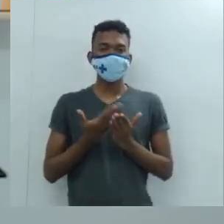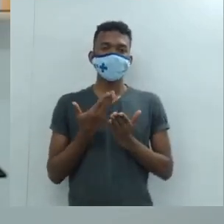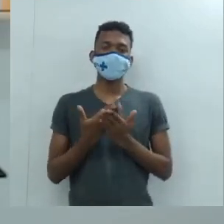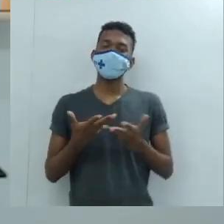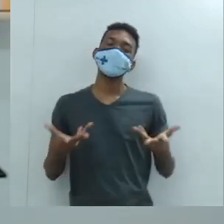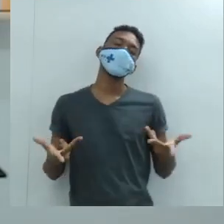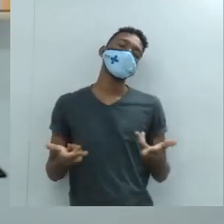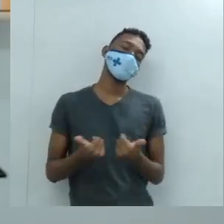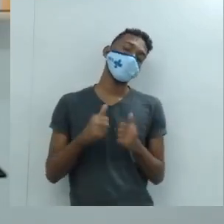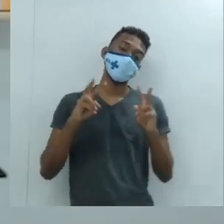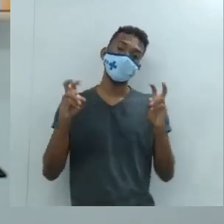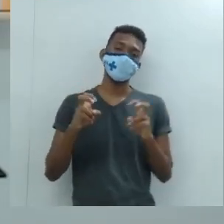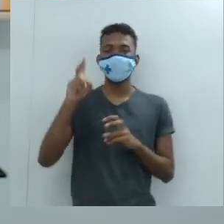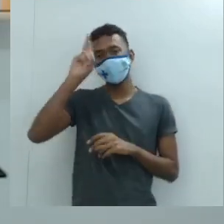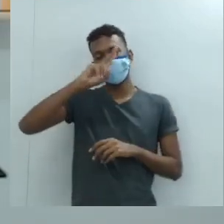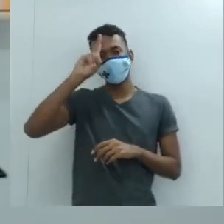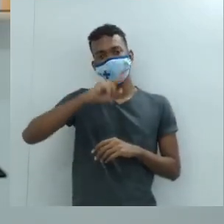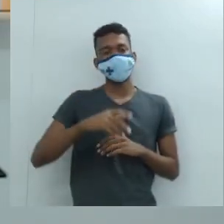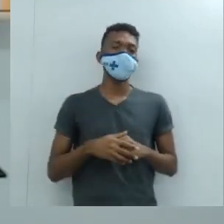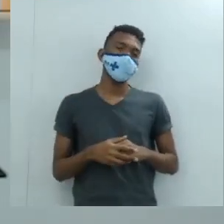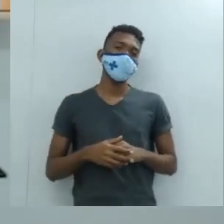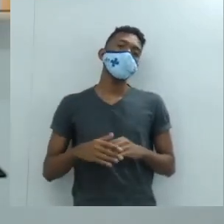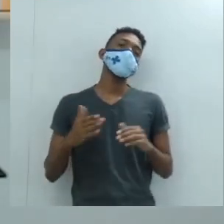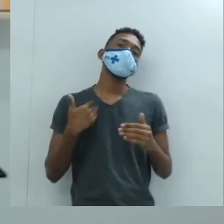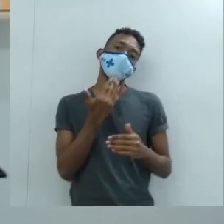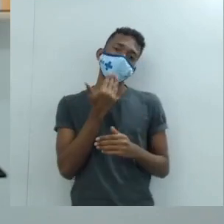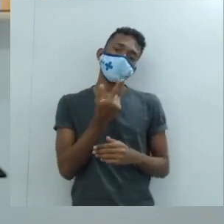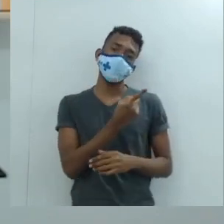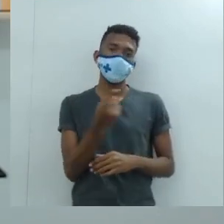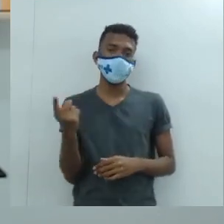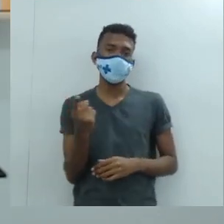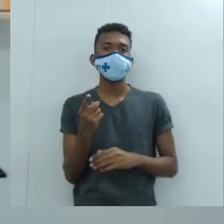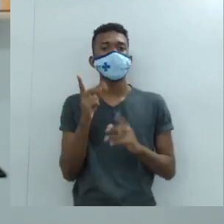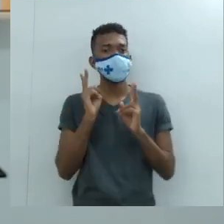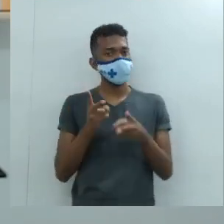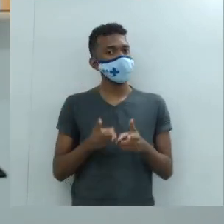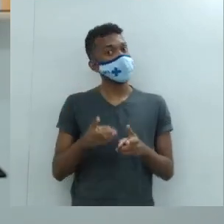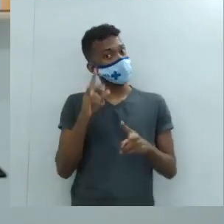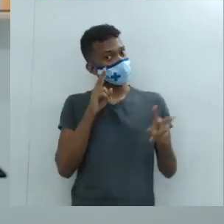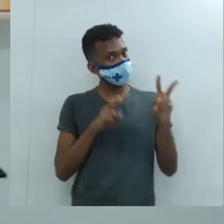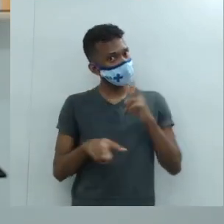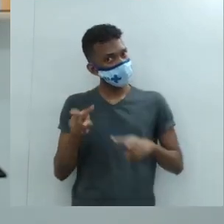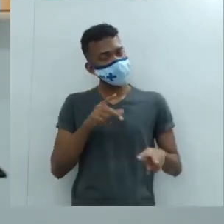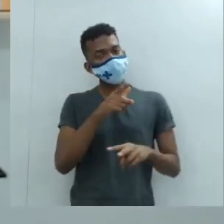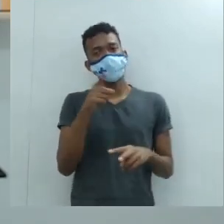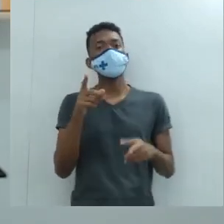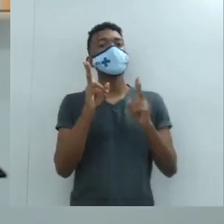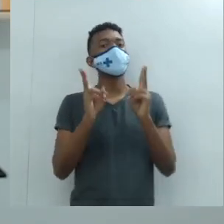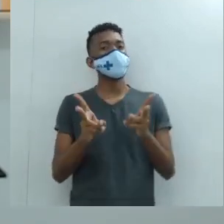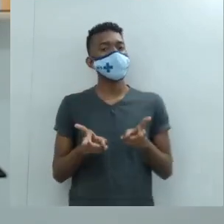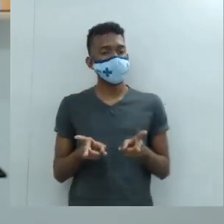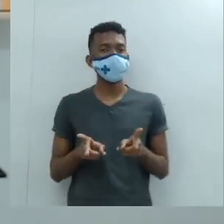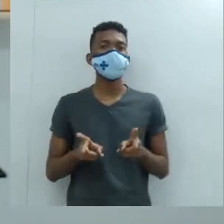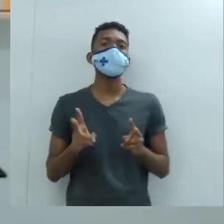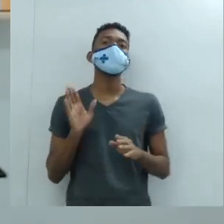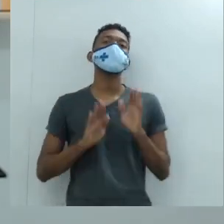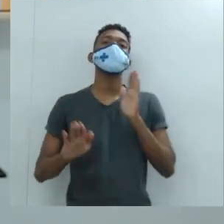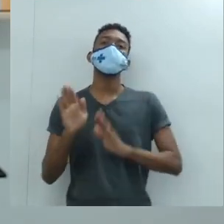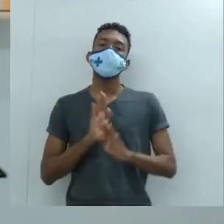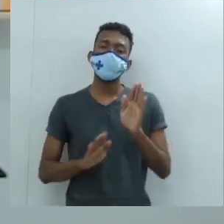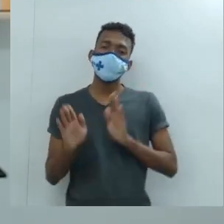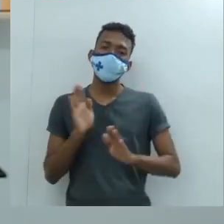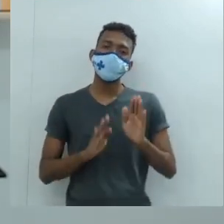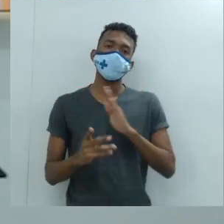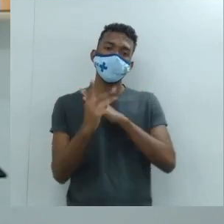maravilhosa de história, e peço que vocês continuem vigilantes, que vocês continuem tomando cuidado,